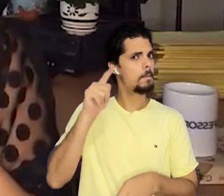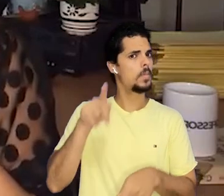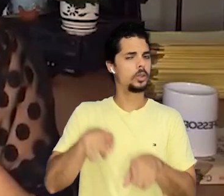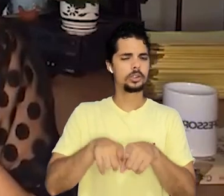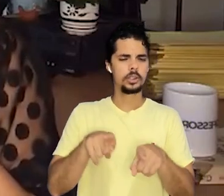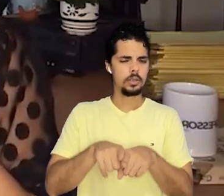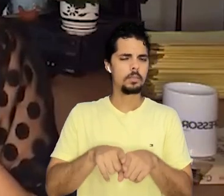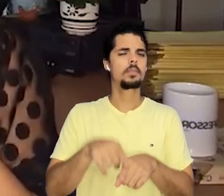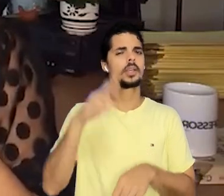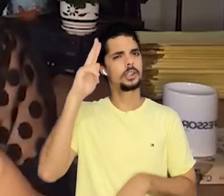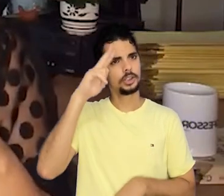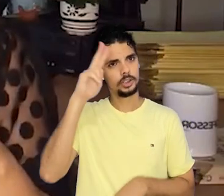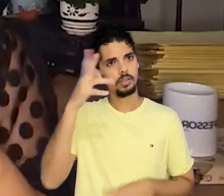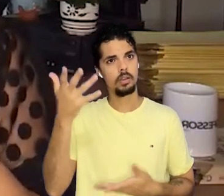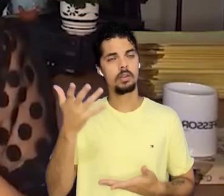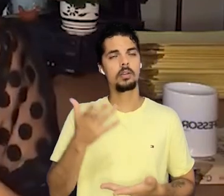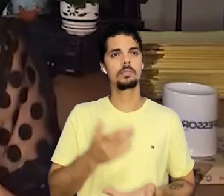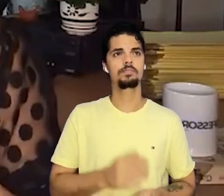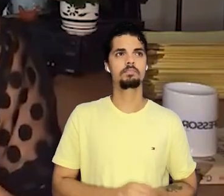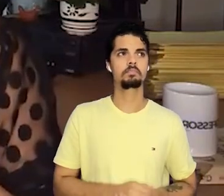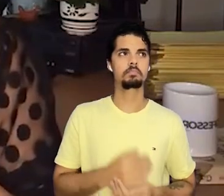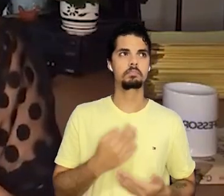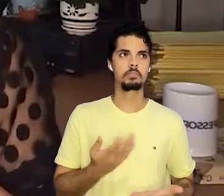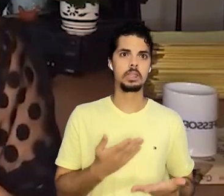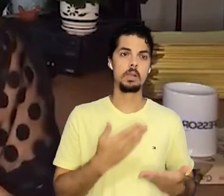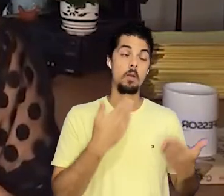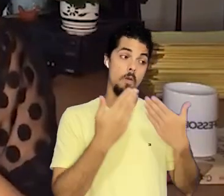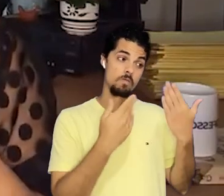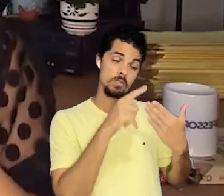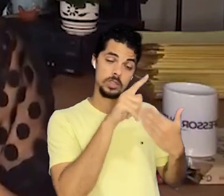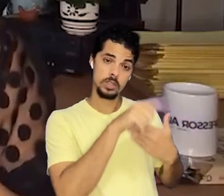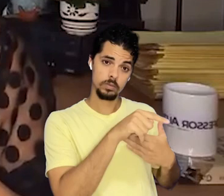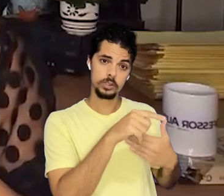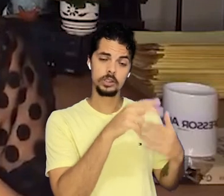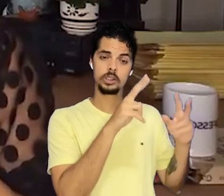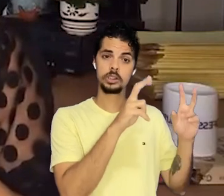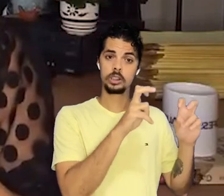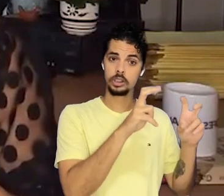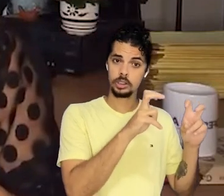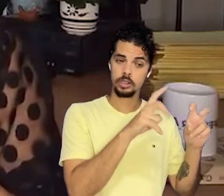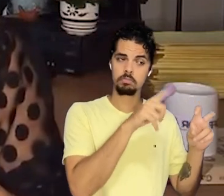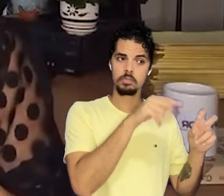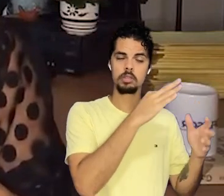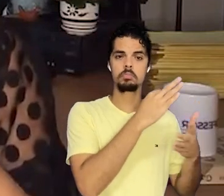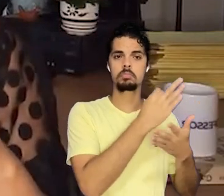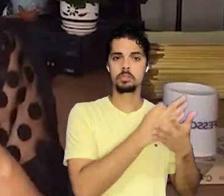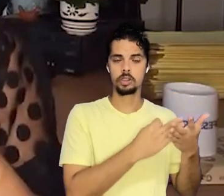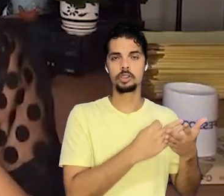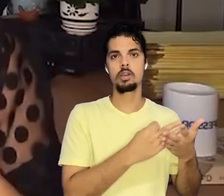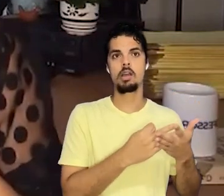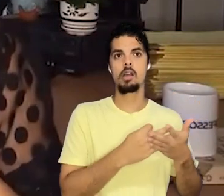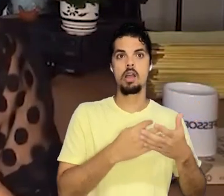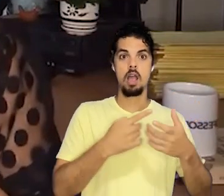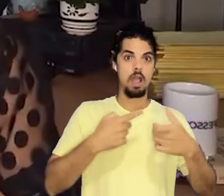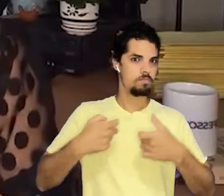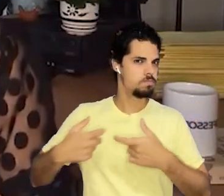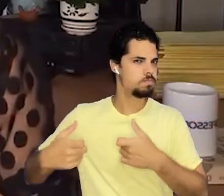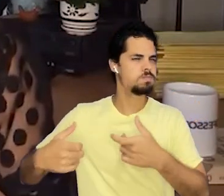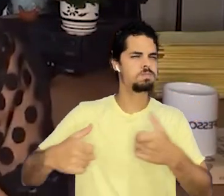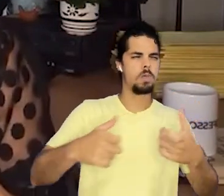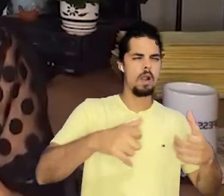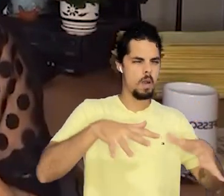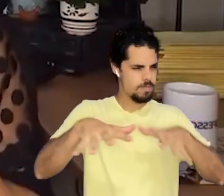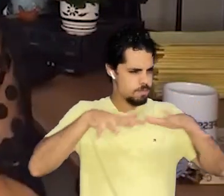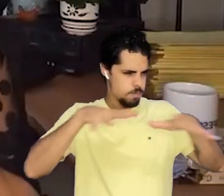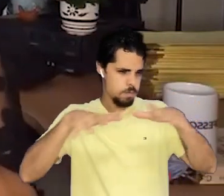avaliação educacional e vim falar hoje a respeito do texto do professor Johnny Santana, que tem como título A Guerra